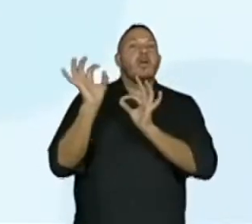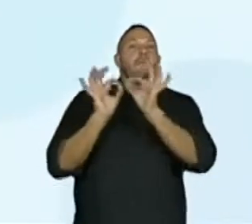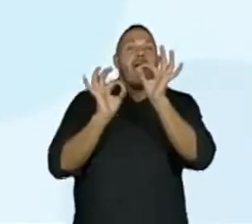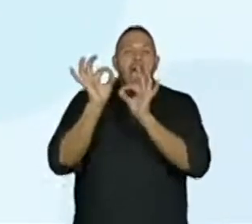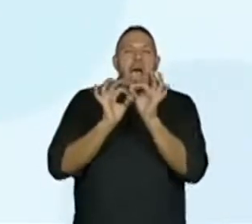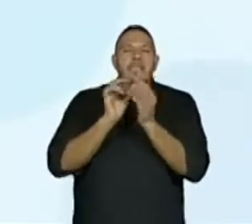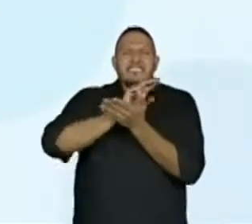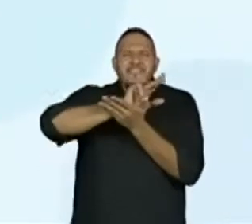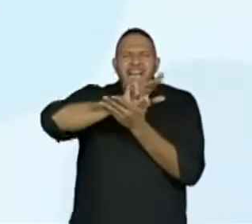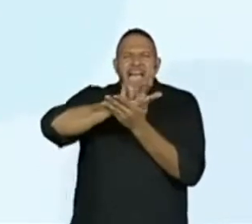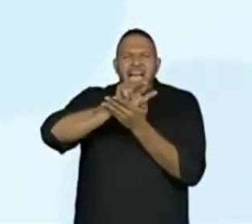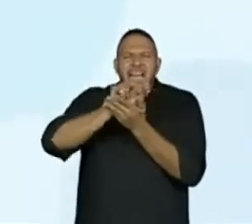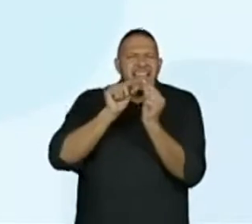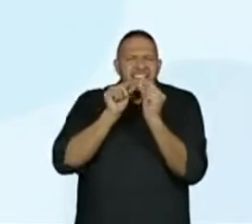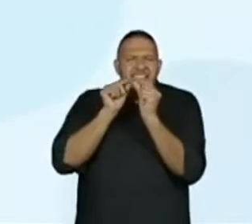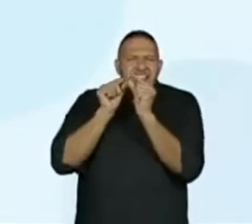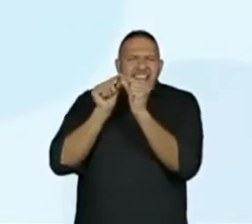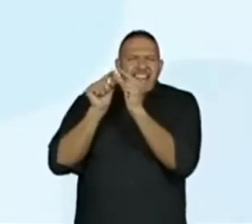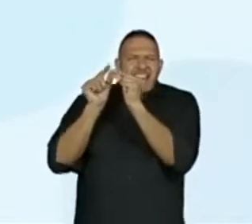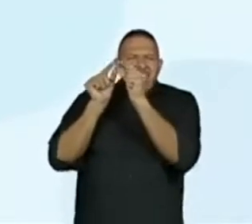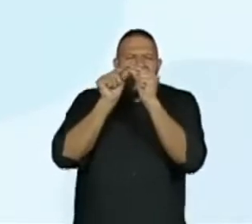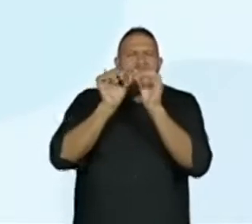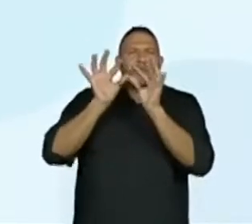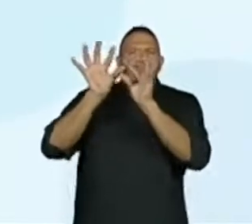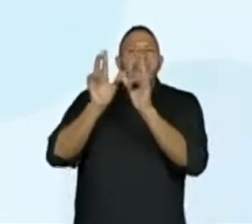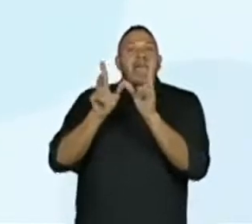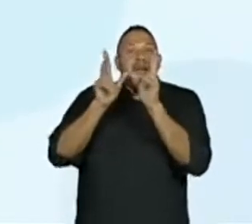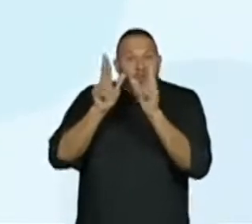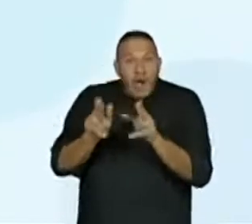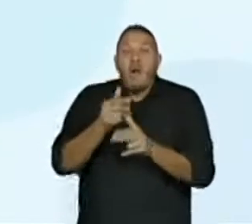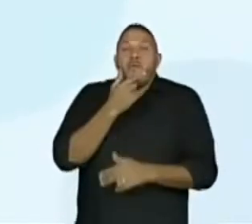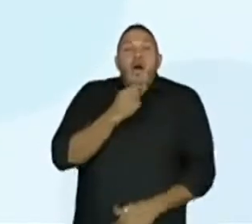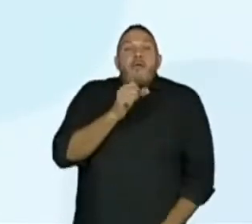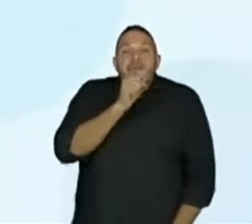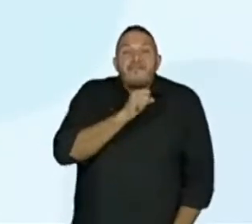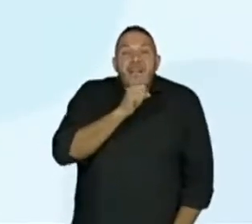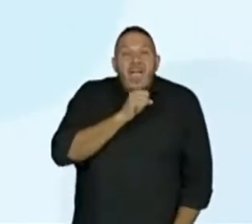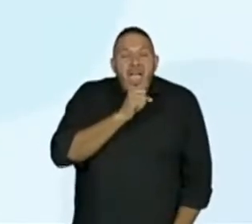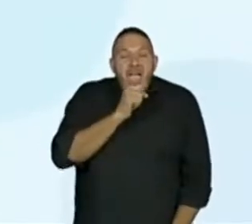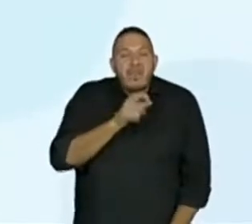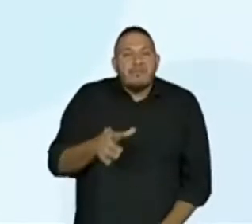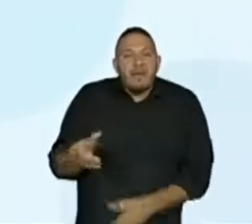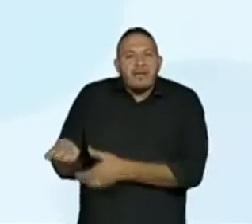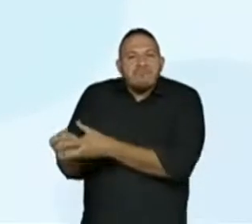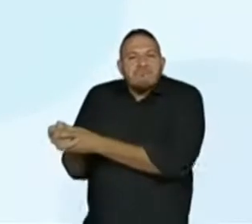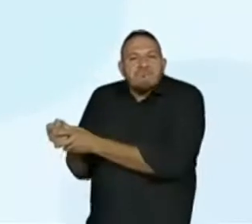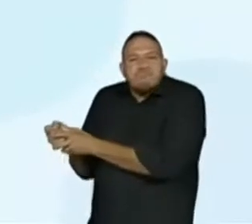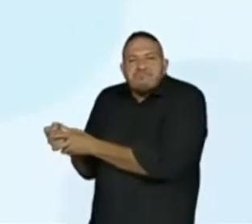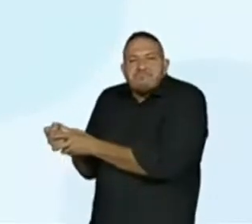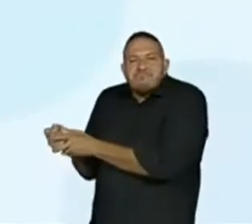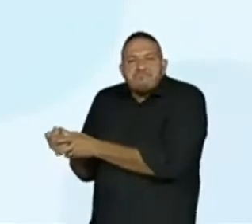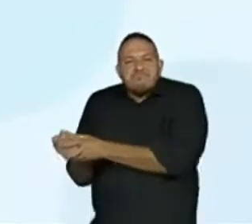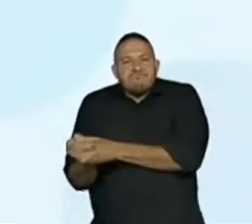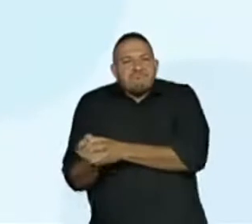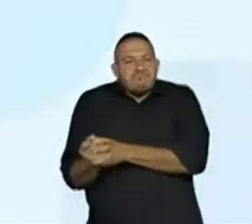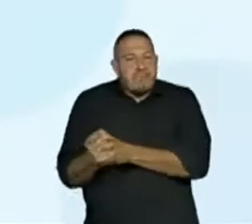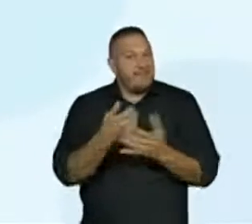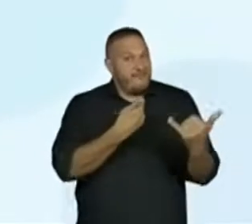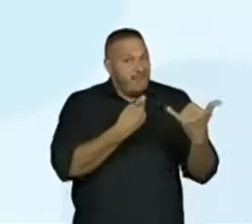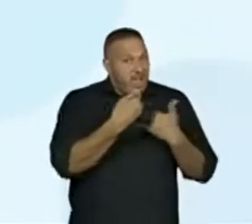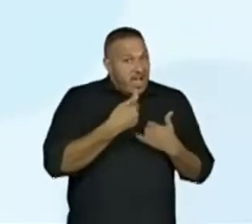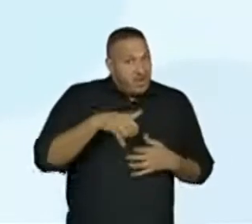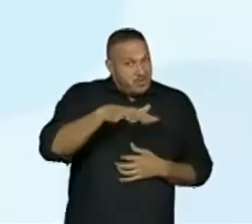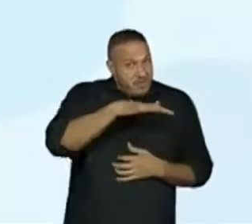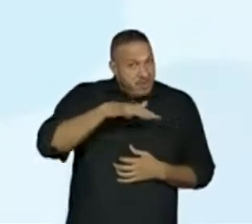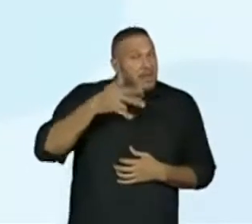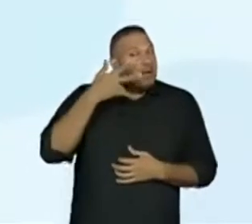de muitas estrelas semelhante a um homem velho pegando um bastão a partir de relatos indígenas